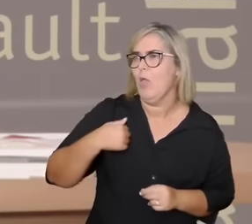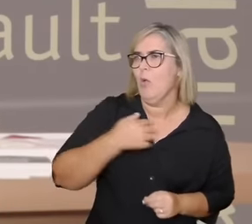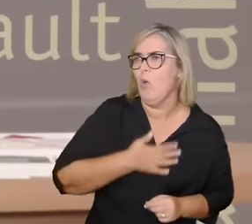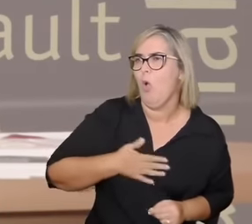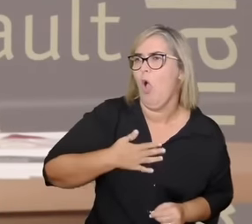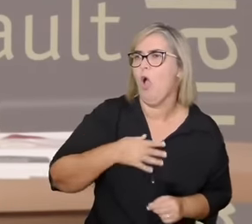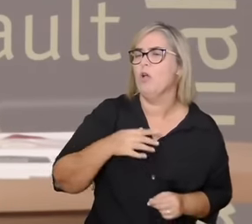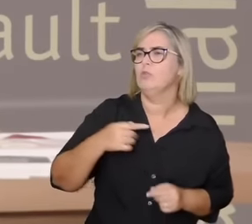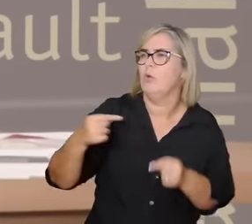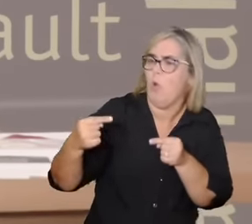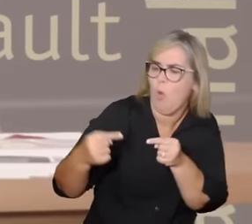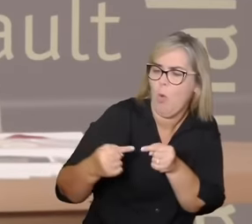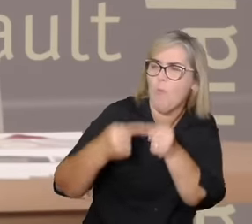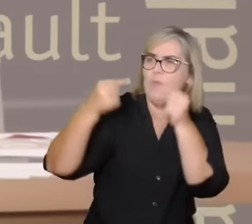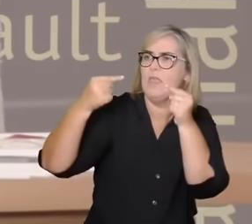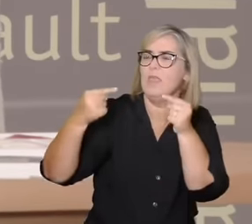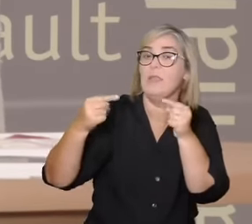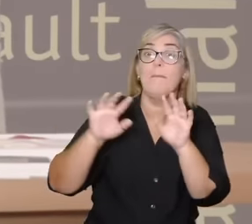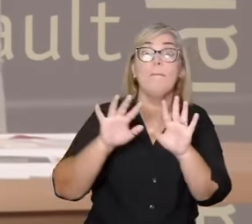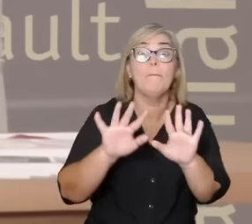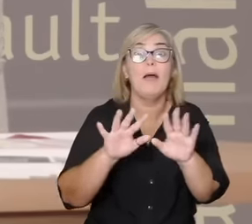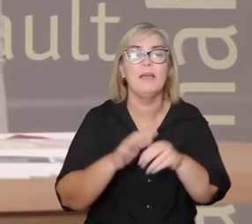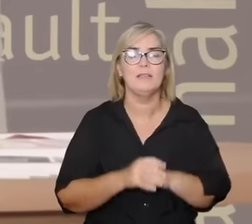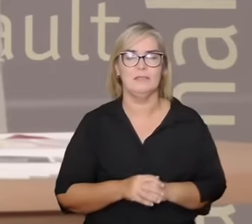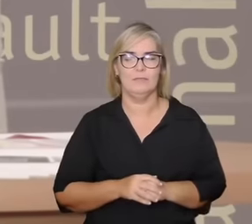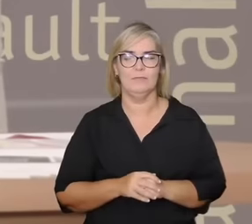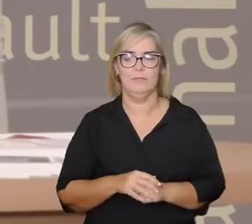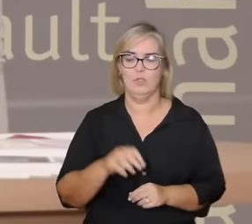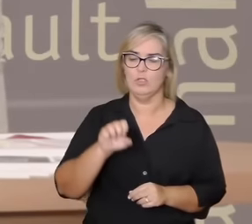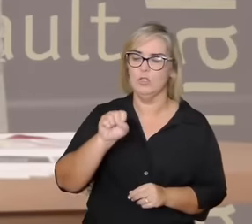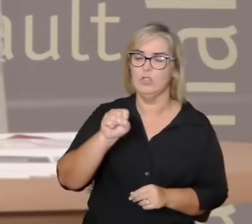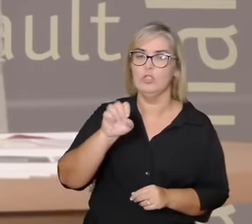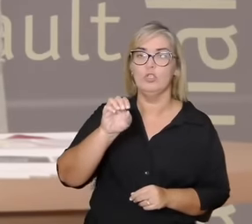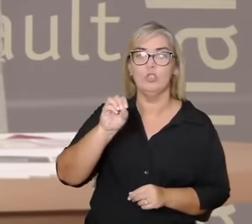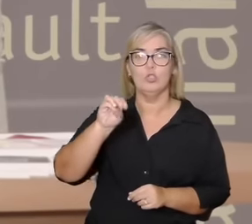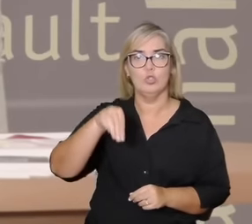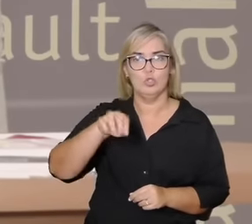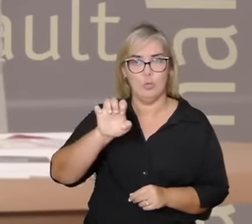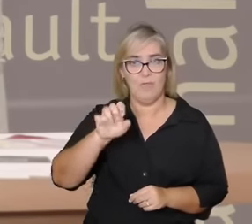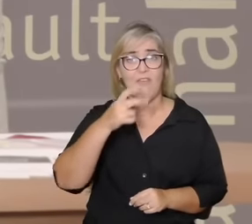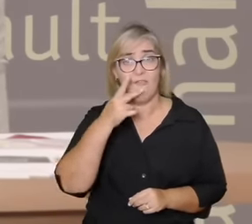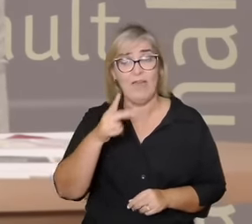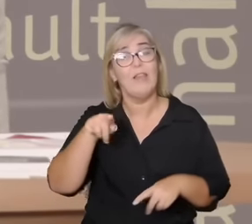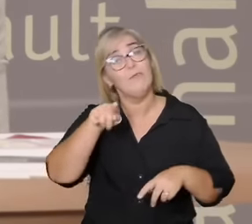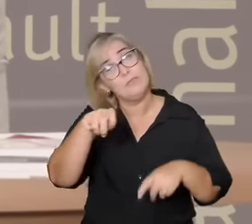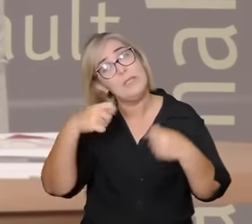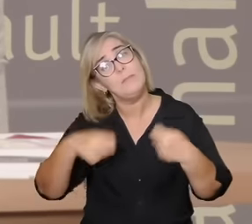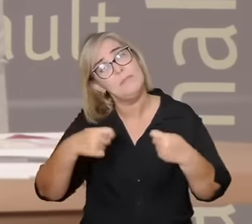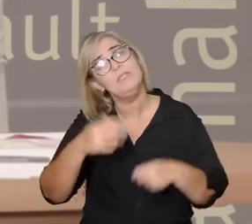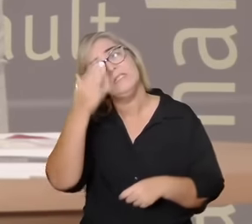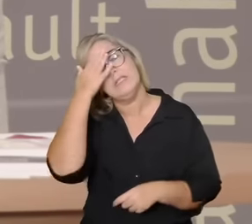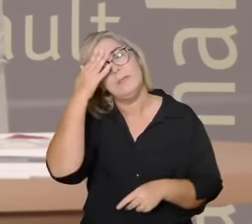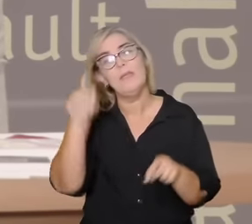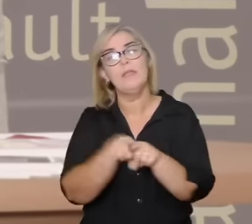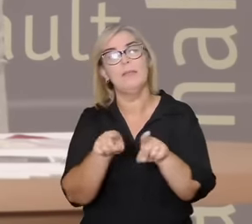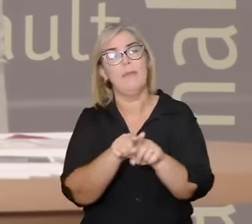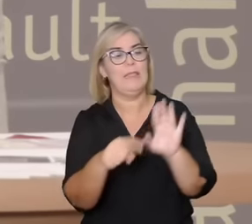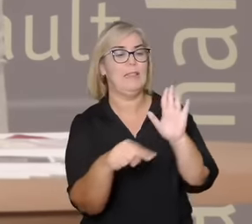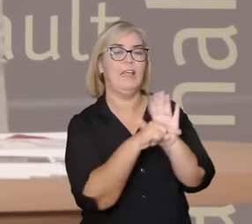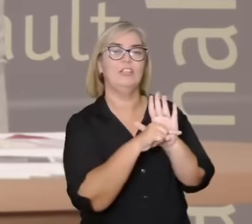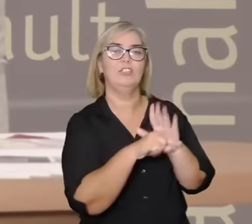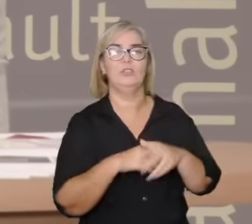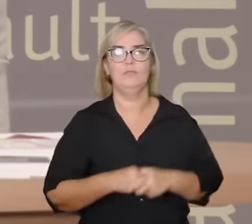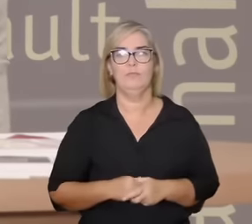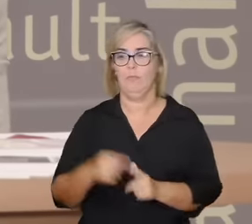comum para somer é muito importante mostrar os pontos cegos é importante ter um propósito é